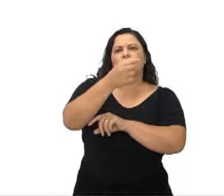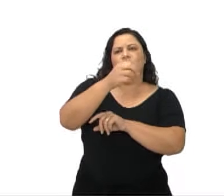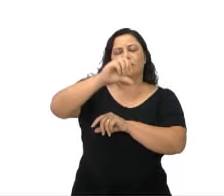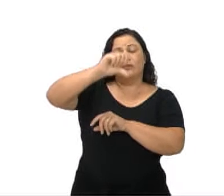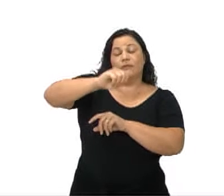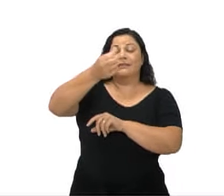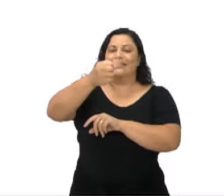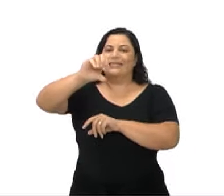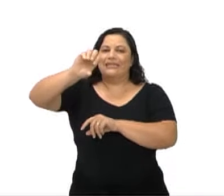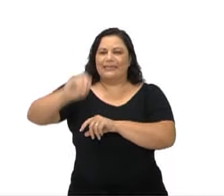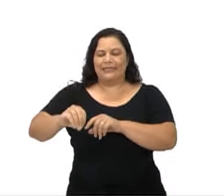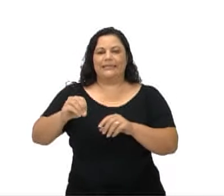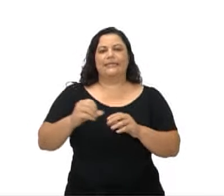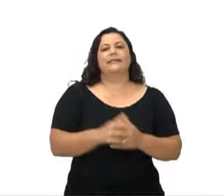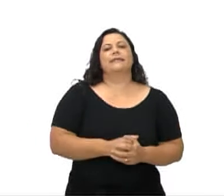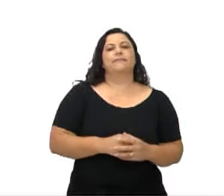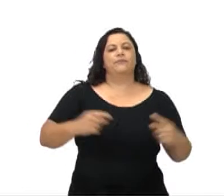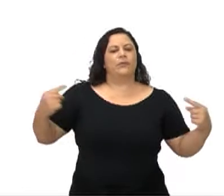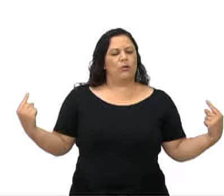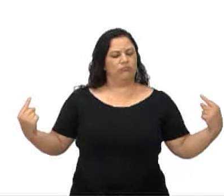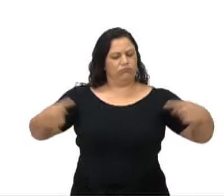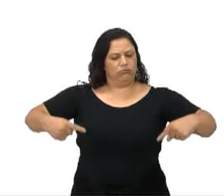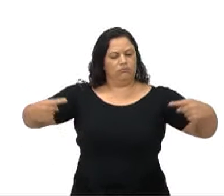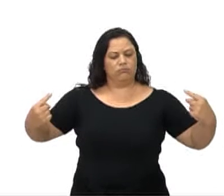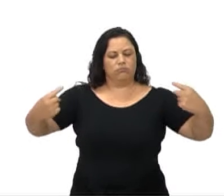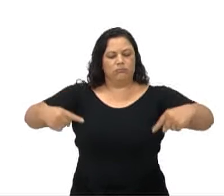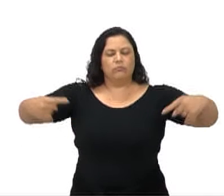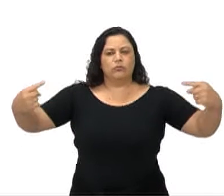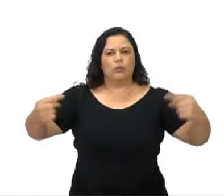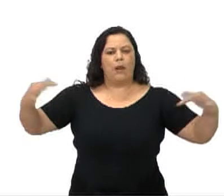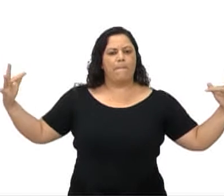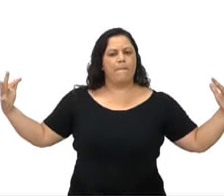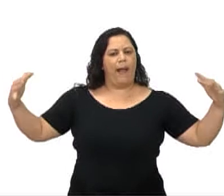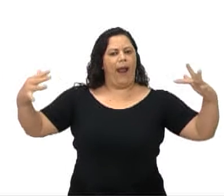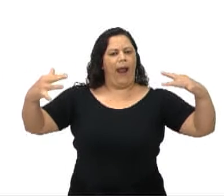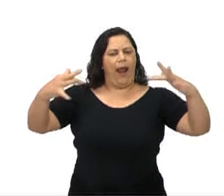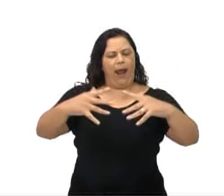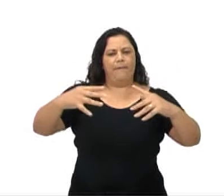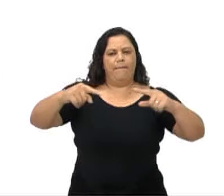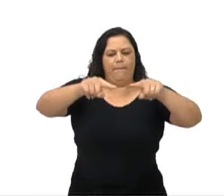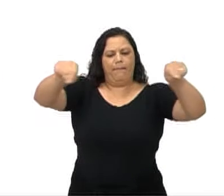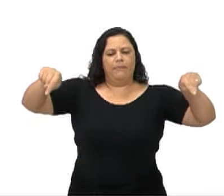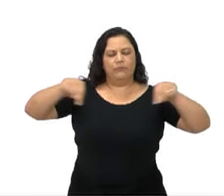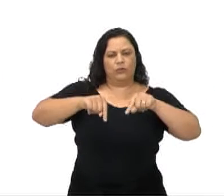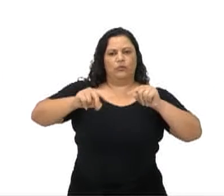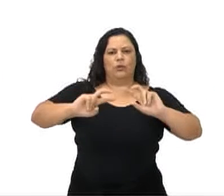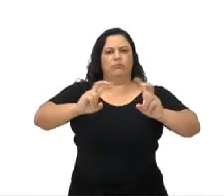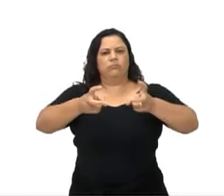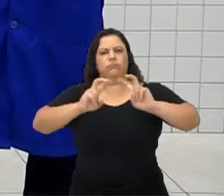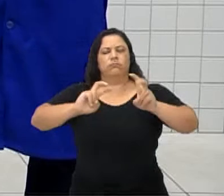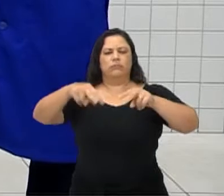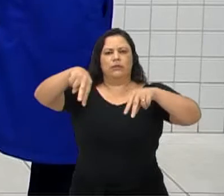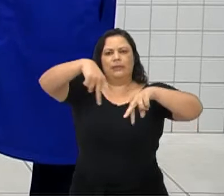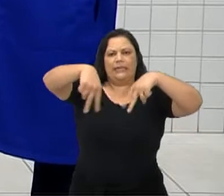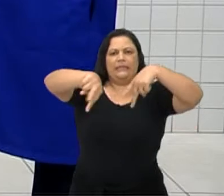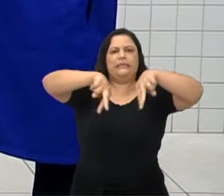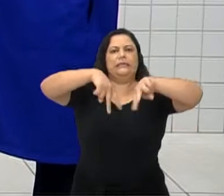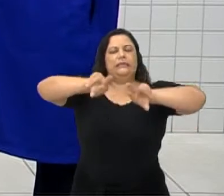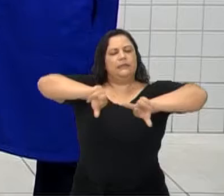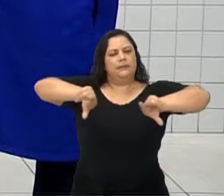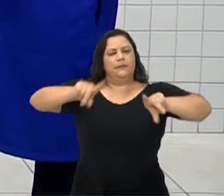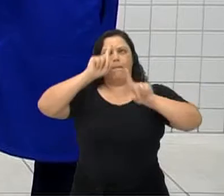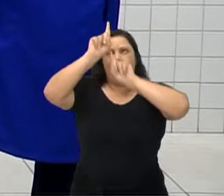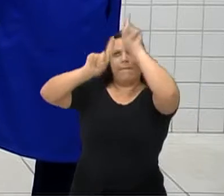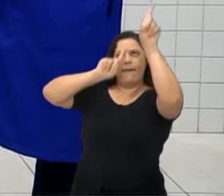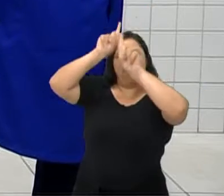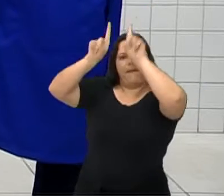né? Os dançarinos se enfrentam simulando uma batalha e tentando ser o mais criativo nos movimentos, tá bom? E ainda a